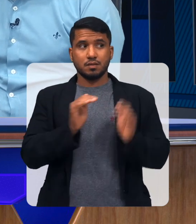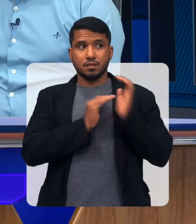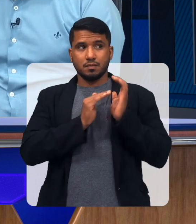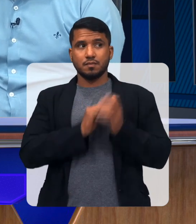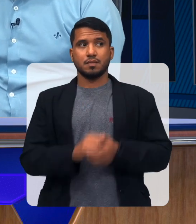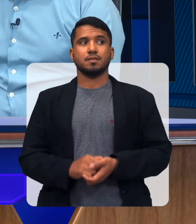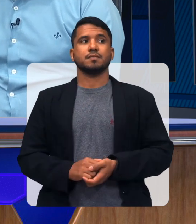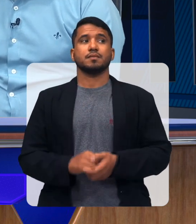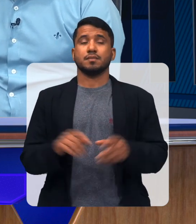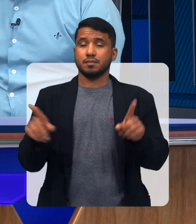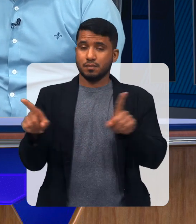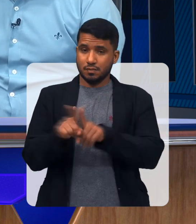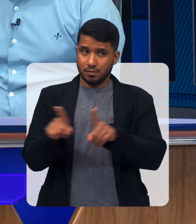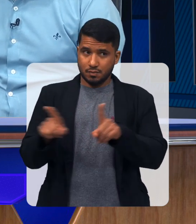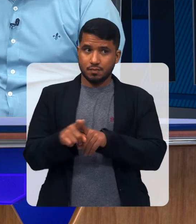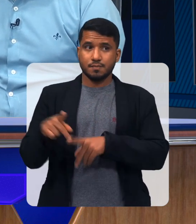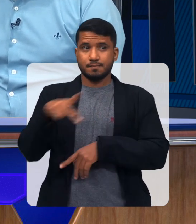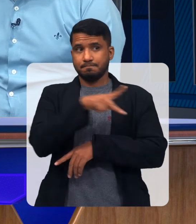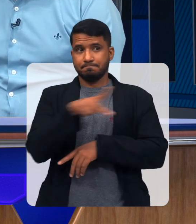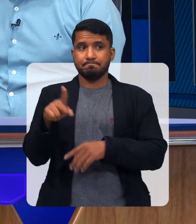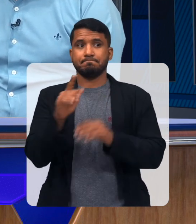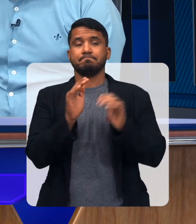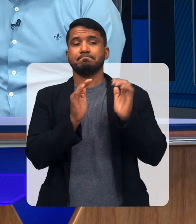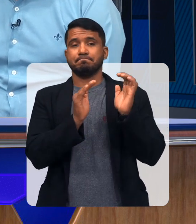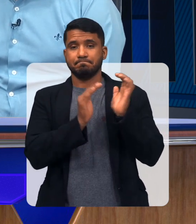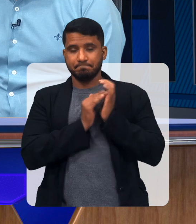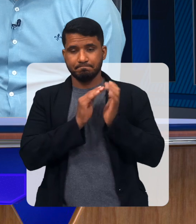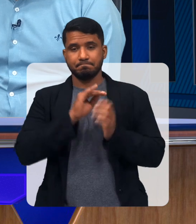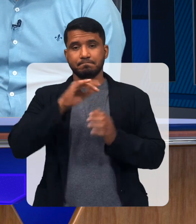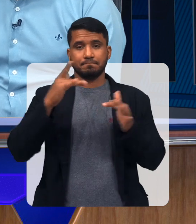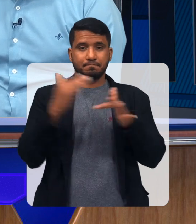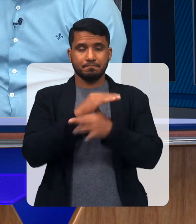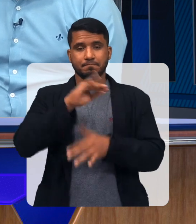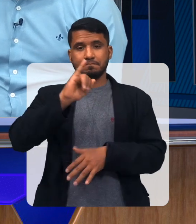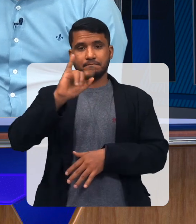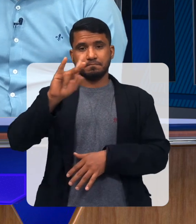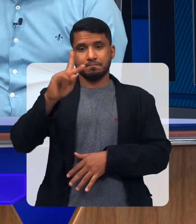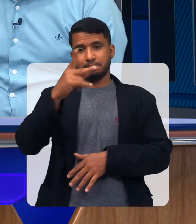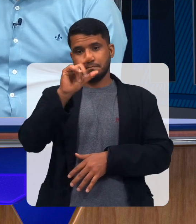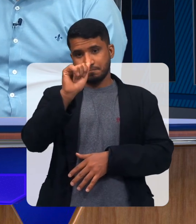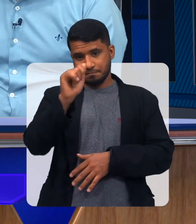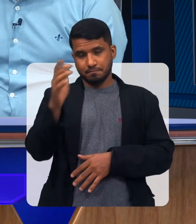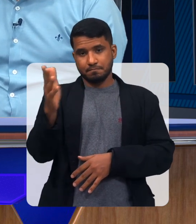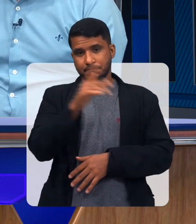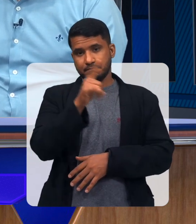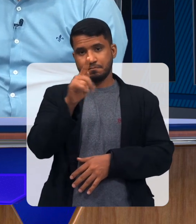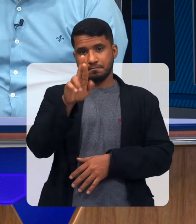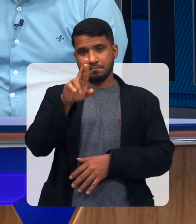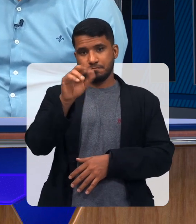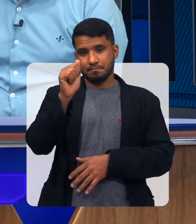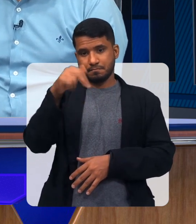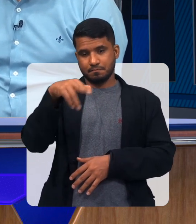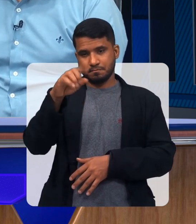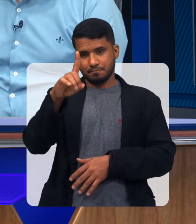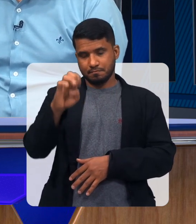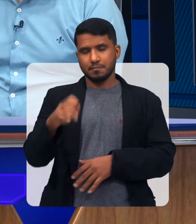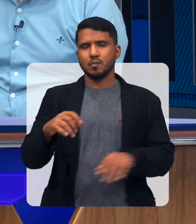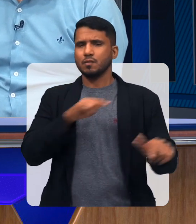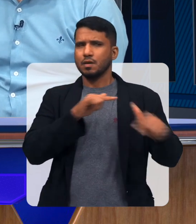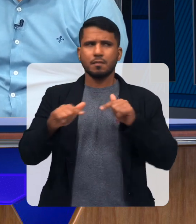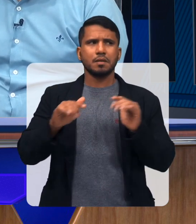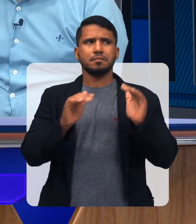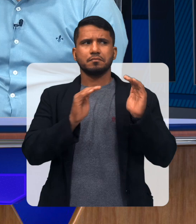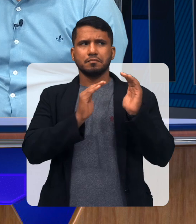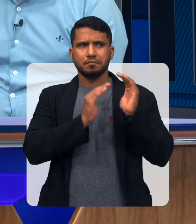E também Presidente da APAI De Ilha Grande Bom, Amparo O trabalho feito Pela Federação das